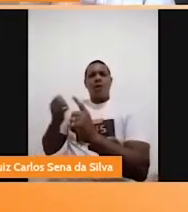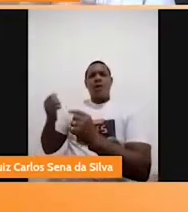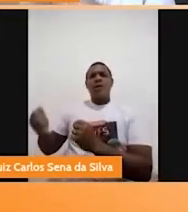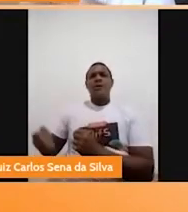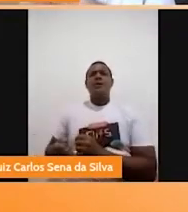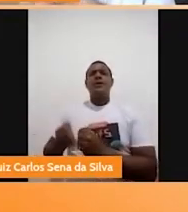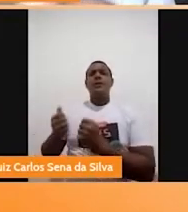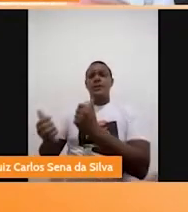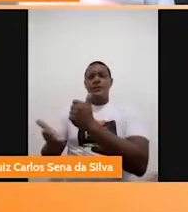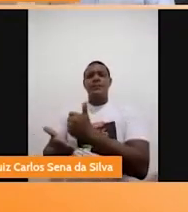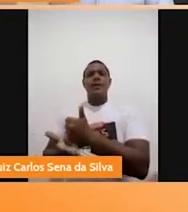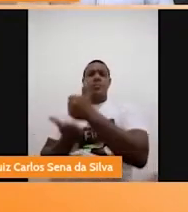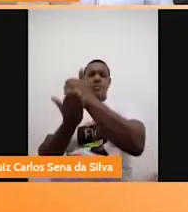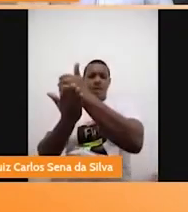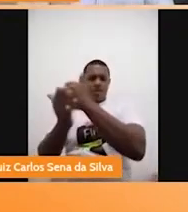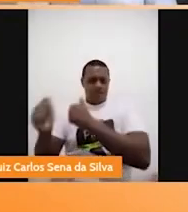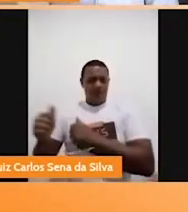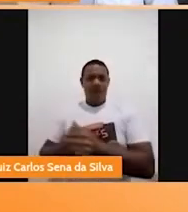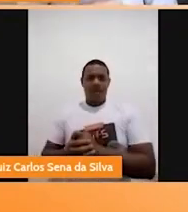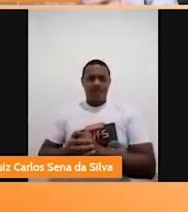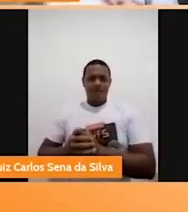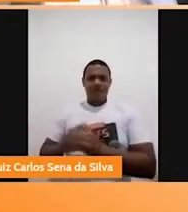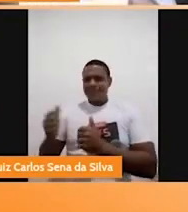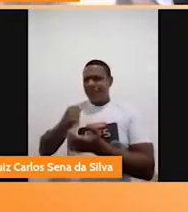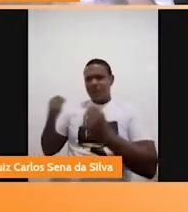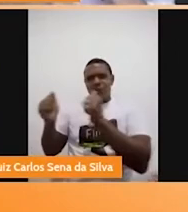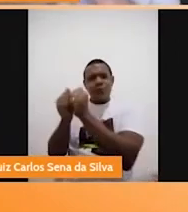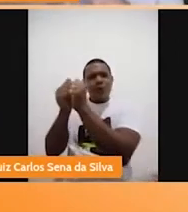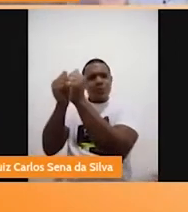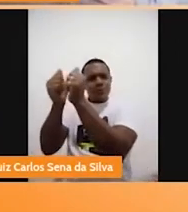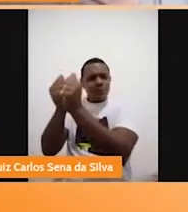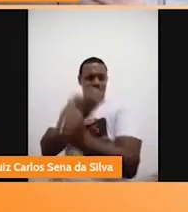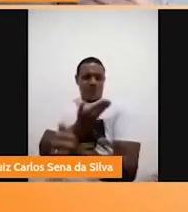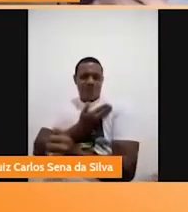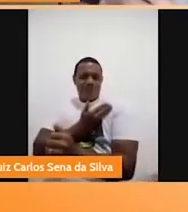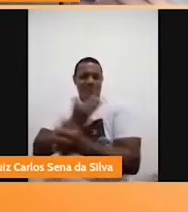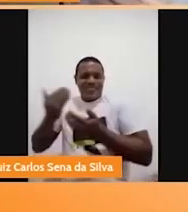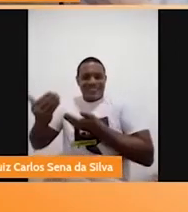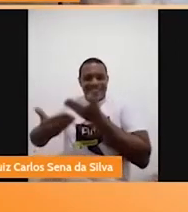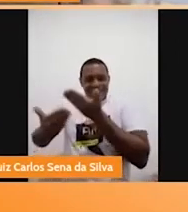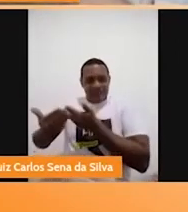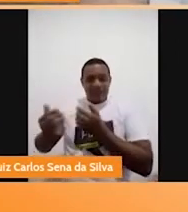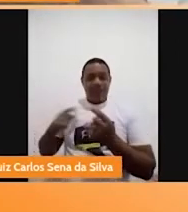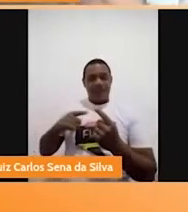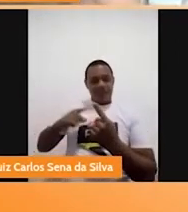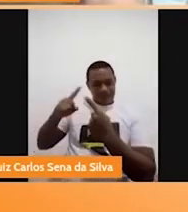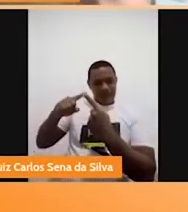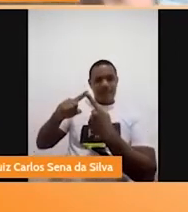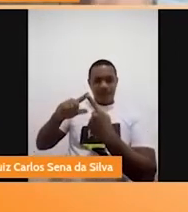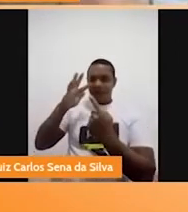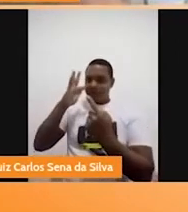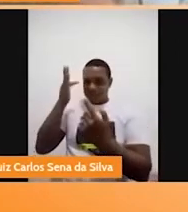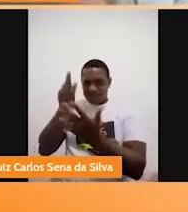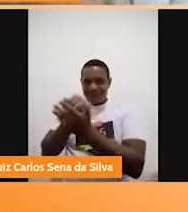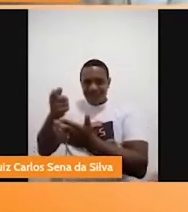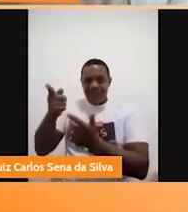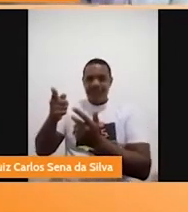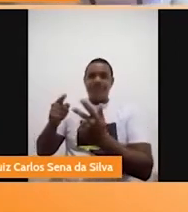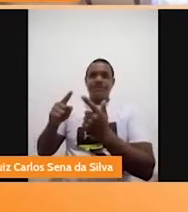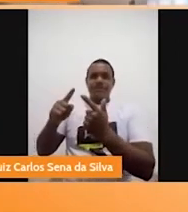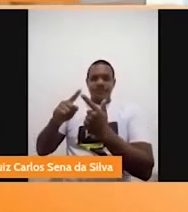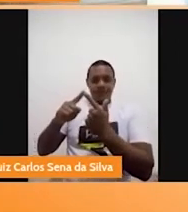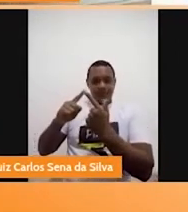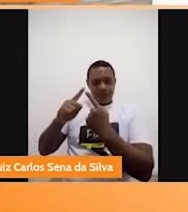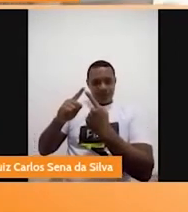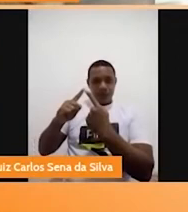Monsenhor Jessé Torres. Maria Vitória. A Lala tinha essas duas amigas aqui. Olha, são as amigas fiéis dela. Tá vendo? Não se dá para mostrar aqui. Porque